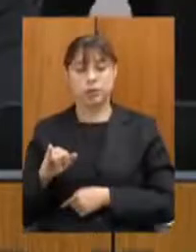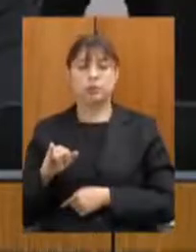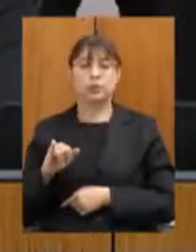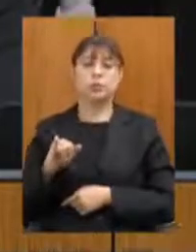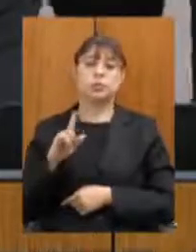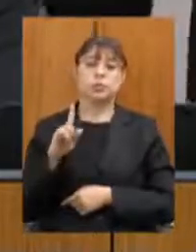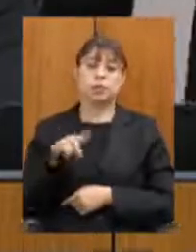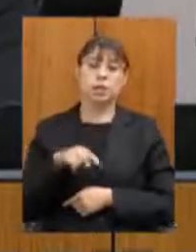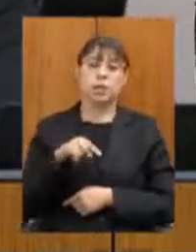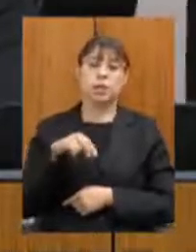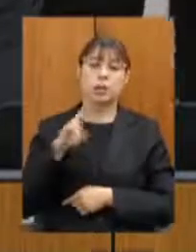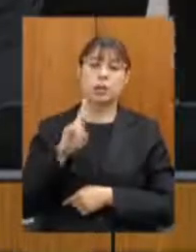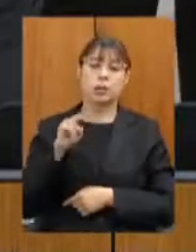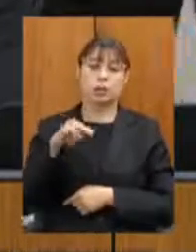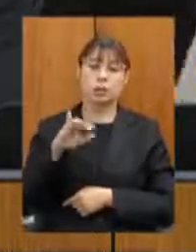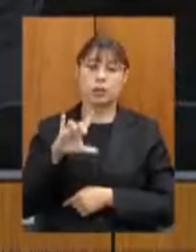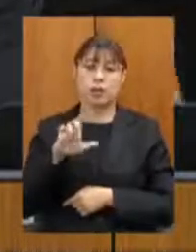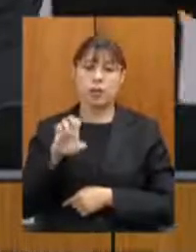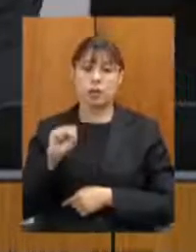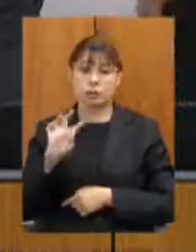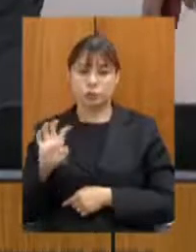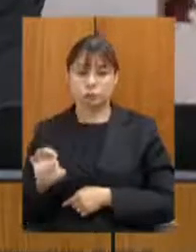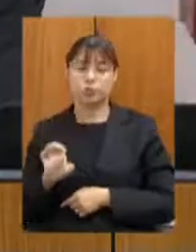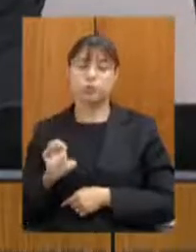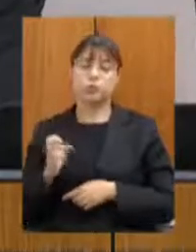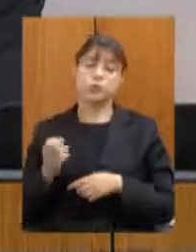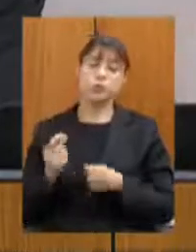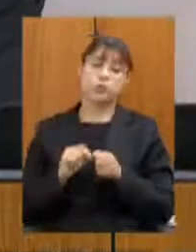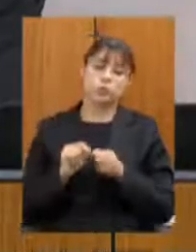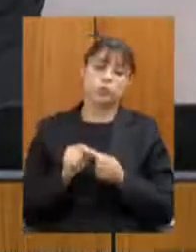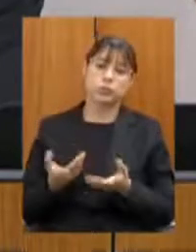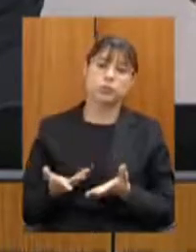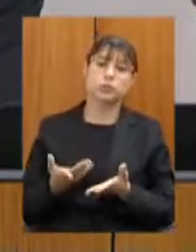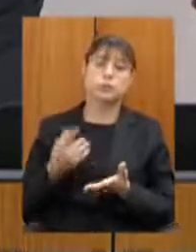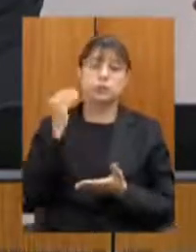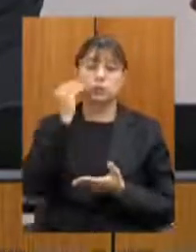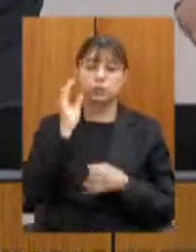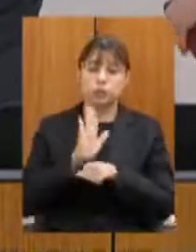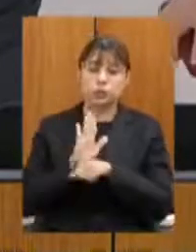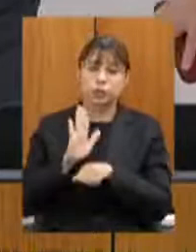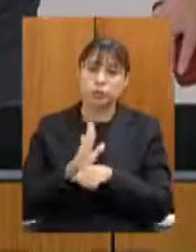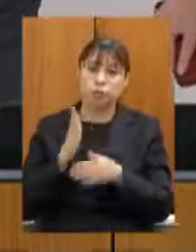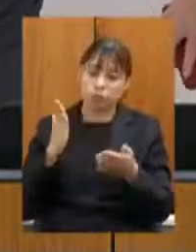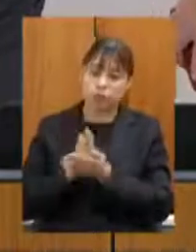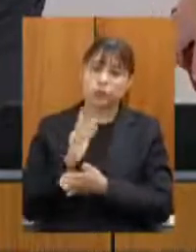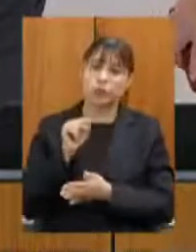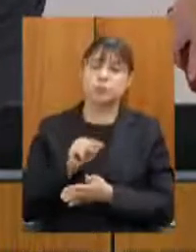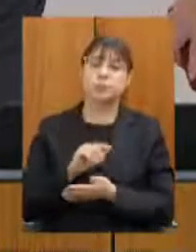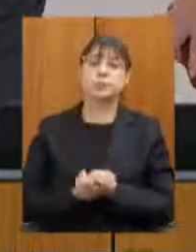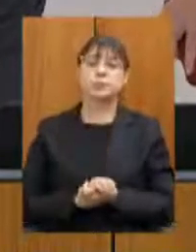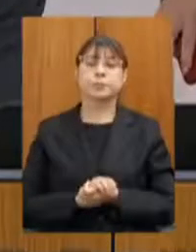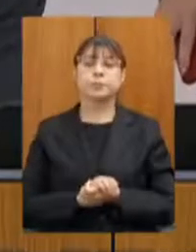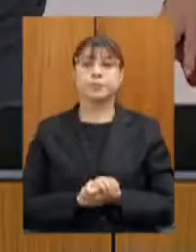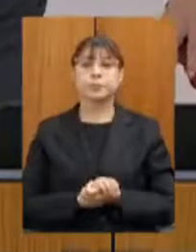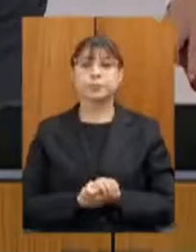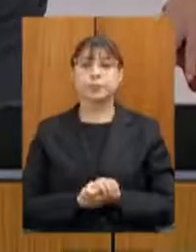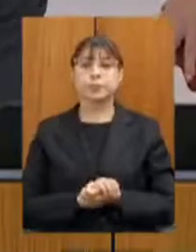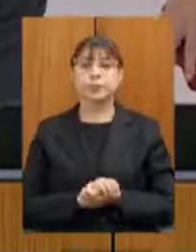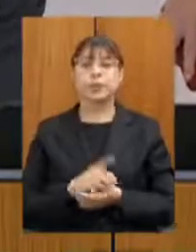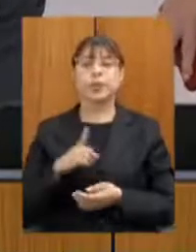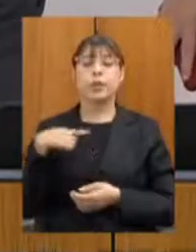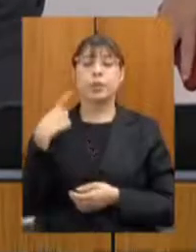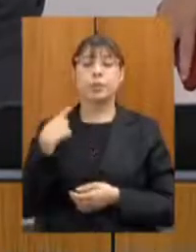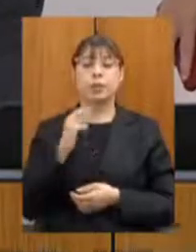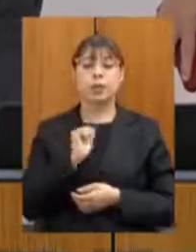feitos pela Unileste colabore na sua correção e construção e ajude na sua aprovação do